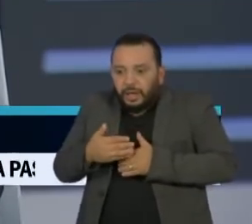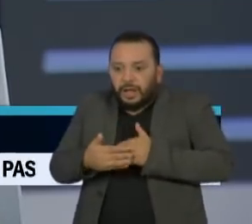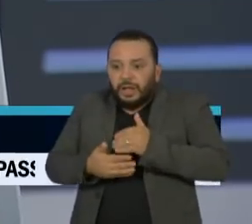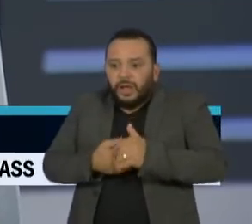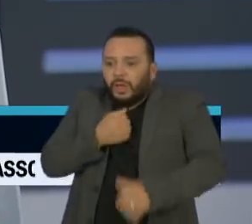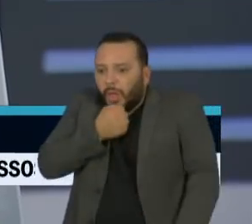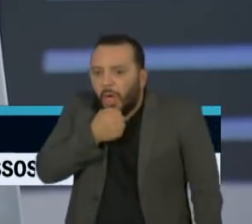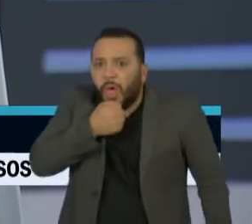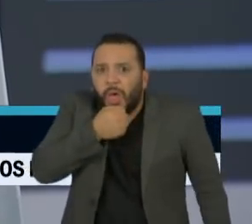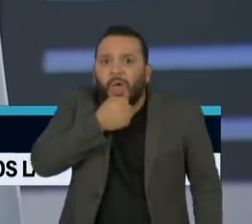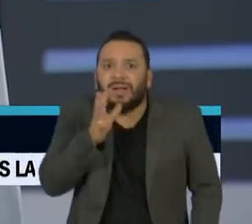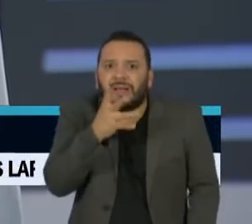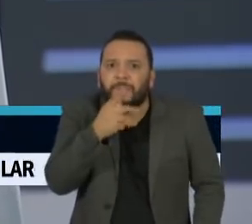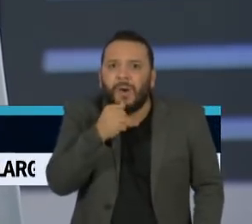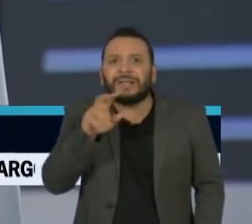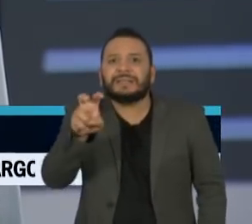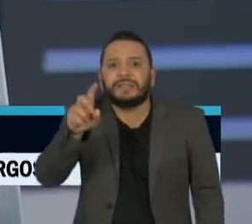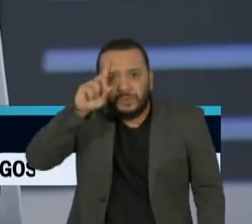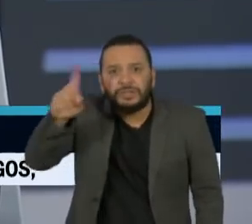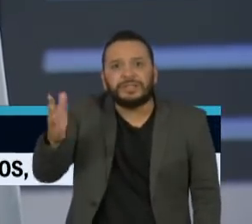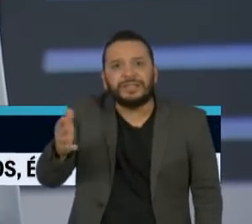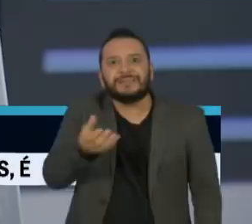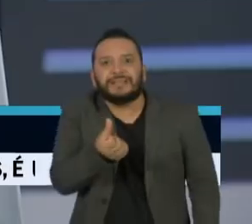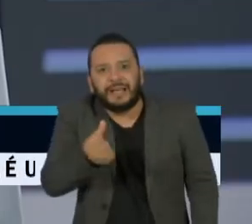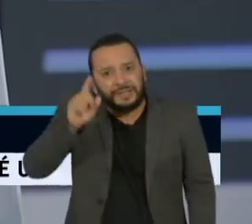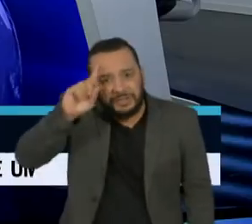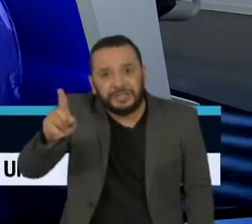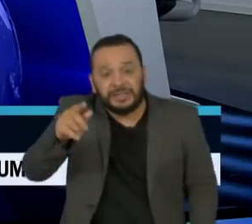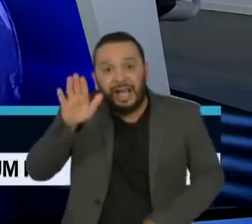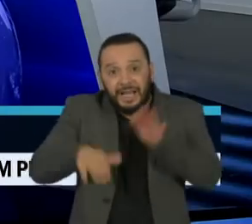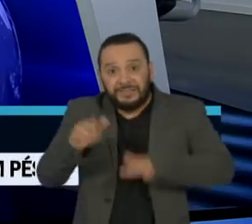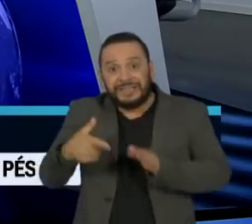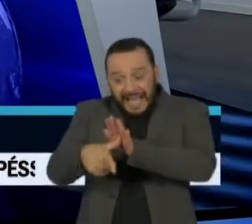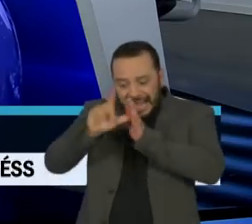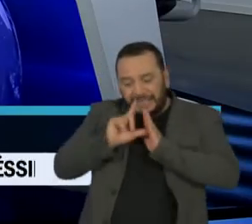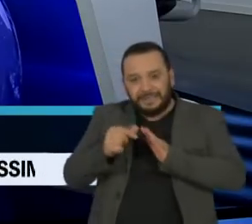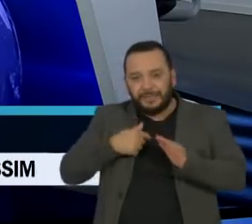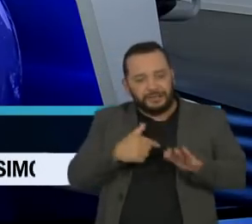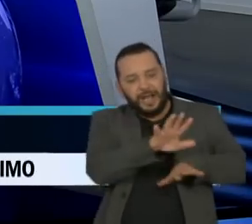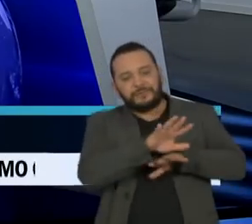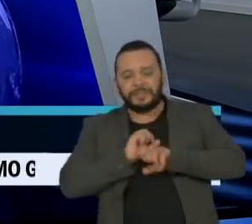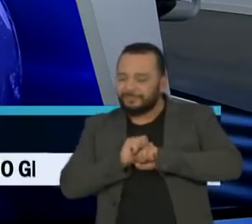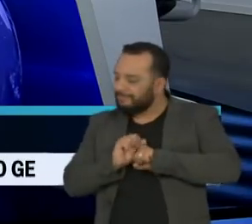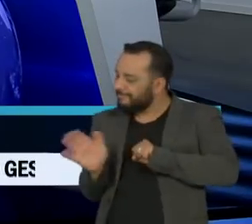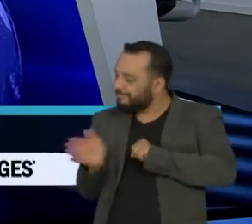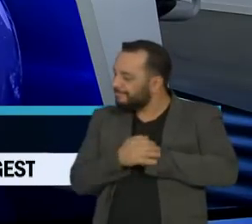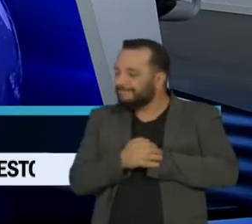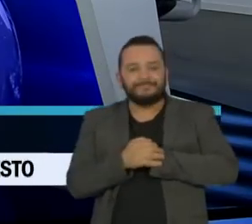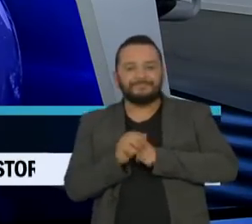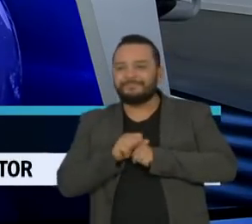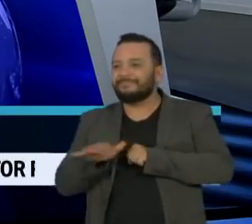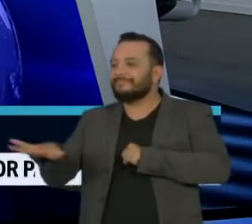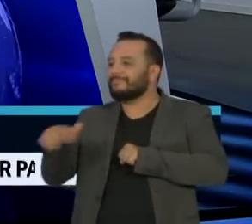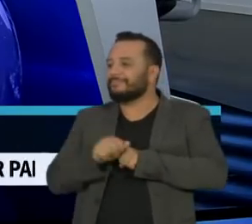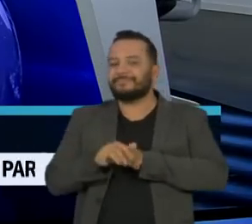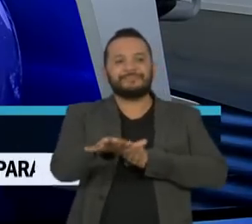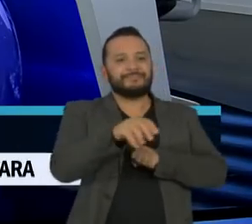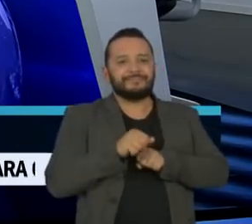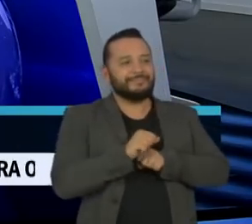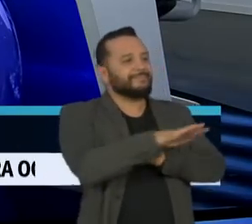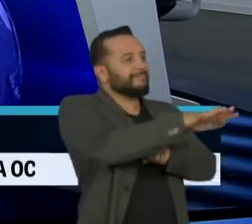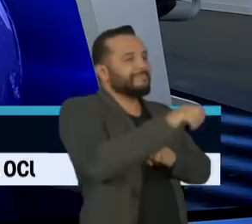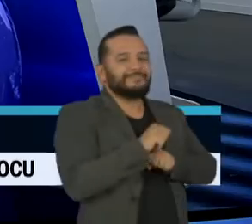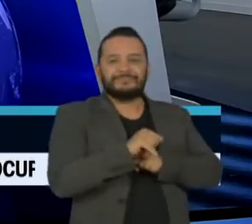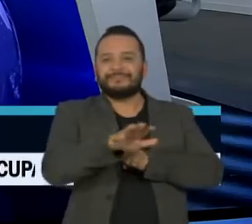o indivíduo em cinco dias, seis dias, pode estar sem querer levando esse vírus para outros lugares. Por